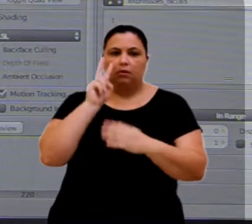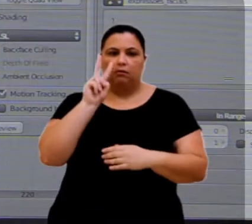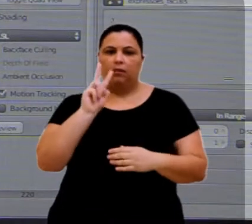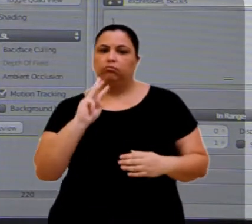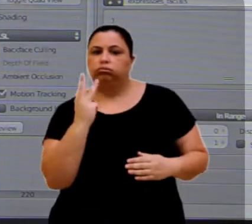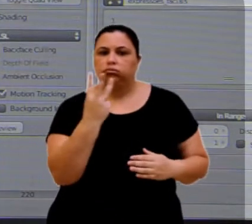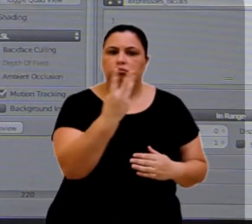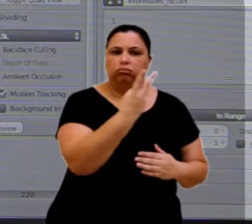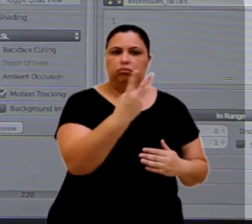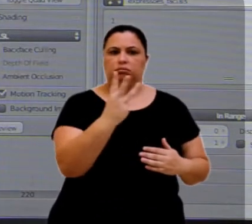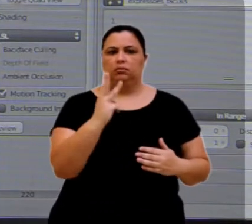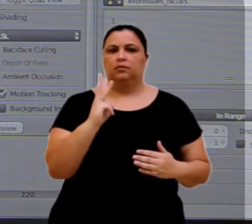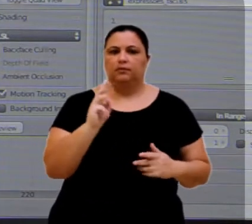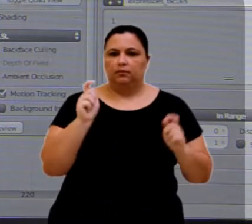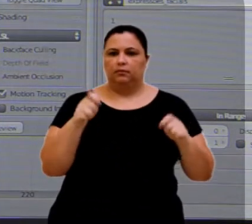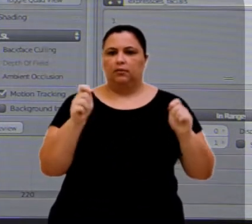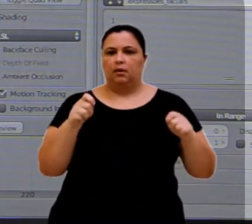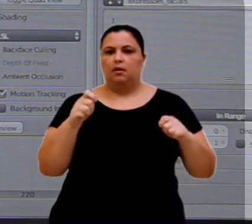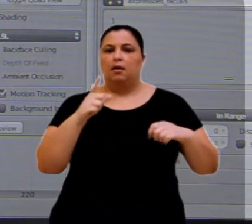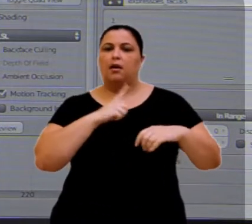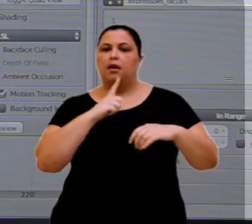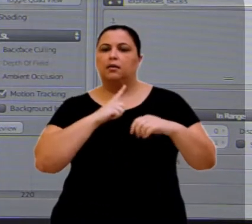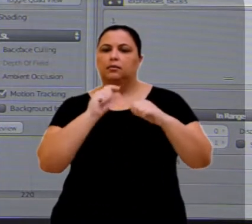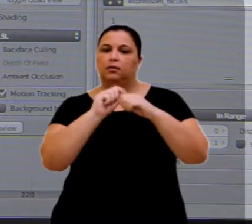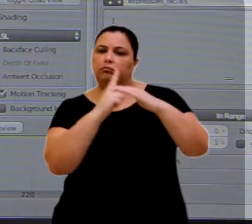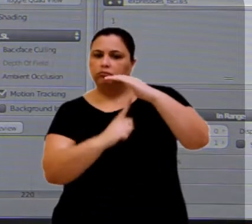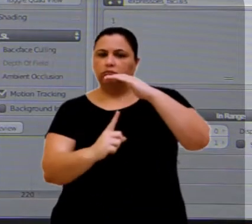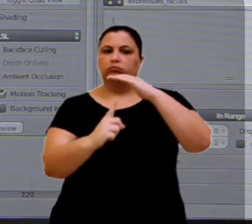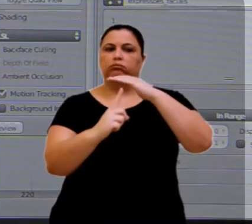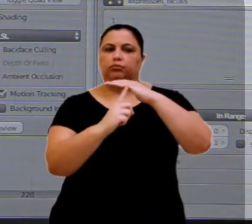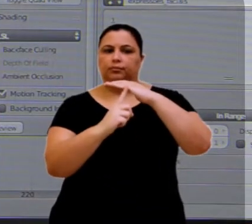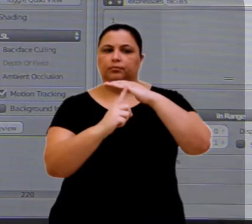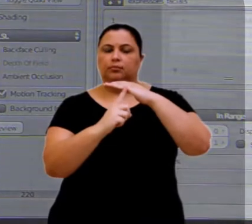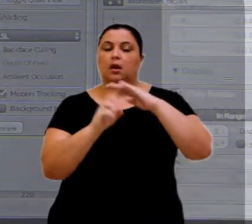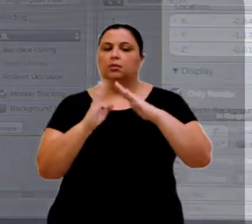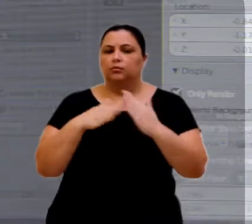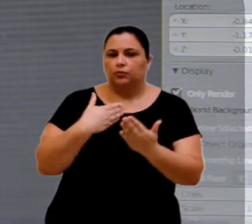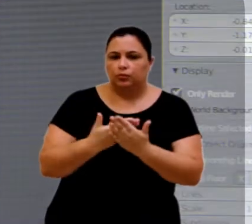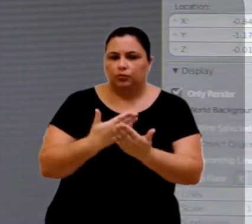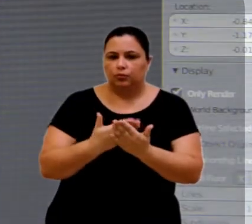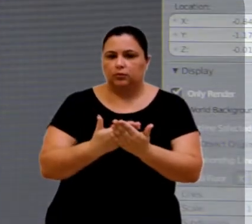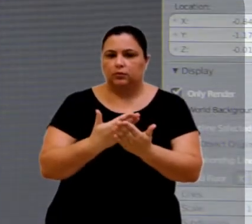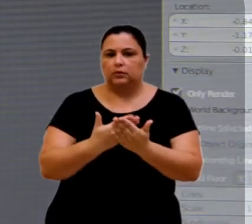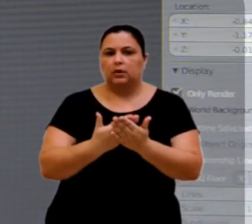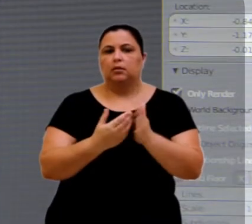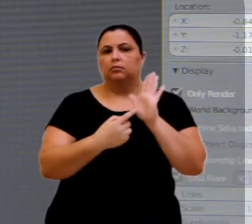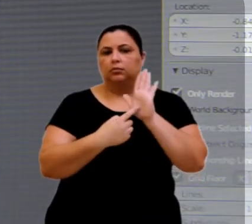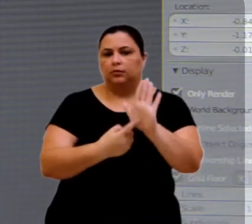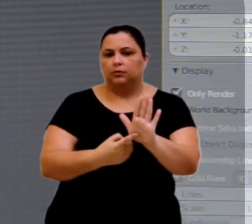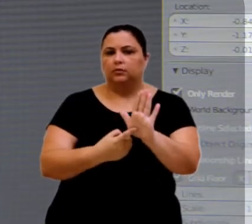gerando modelos computacionais que podem ser estudados de forma estatística ou transferidos para a animação das